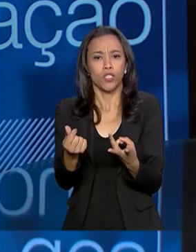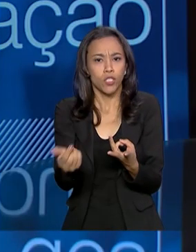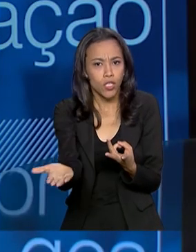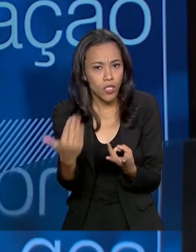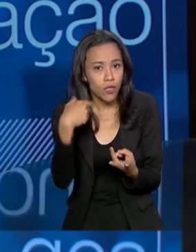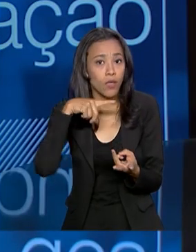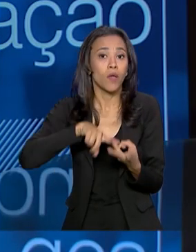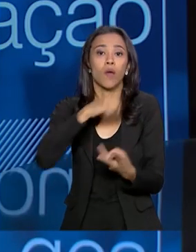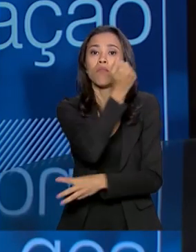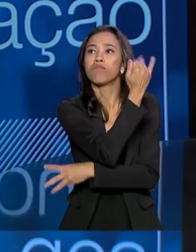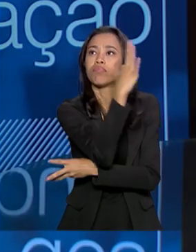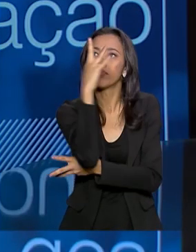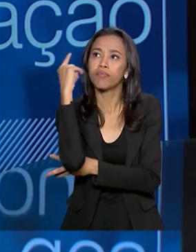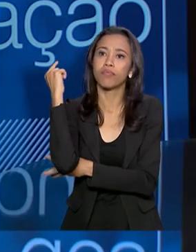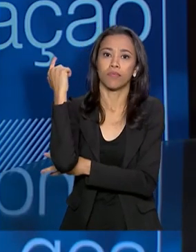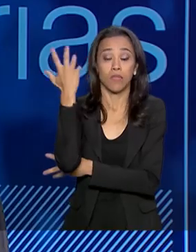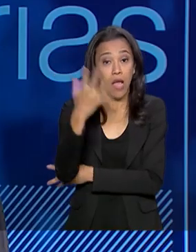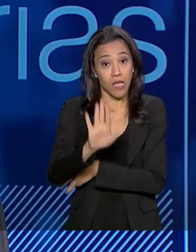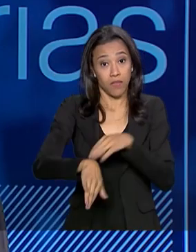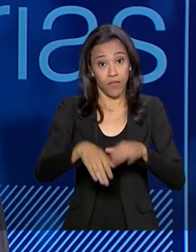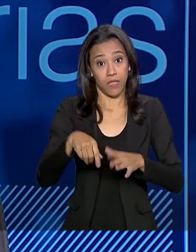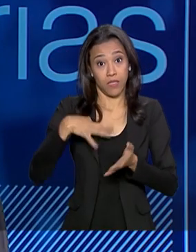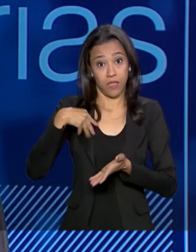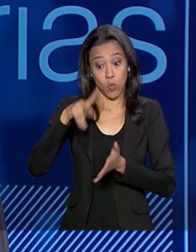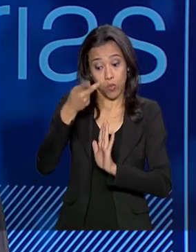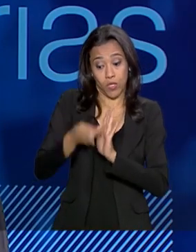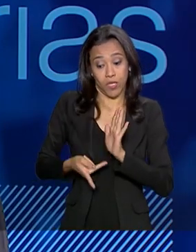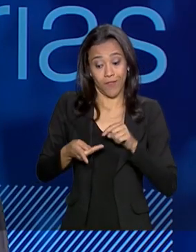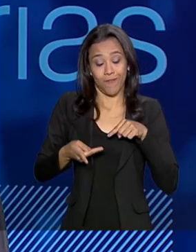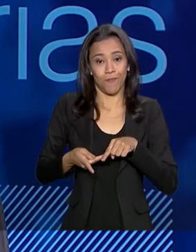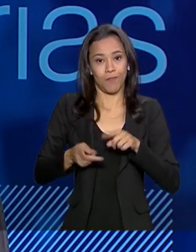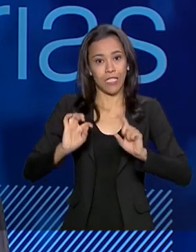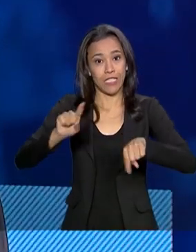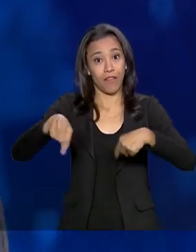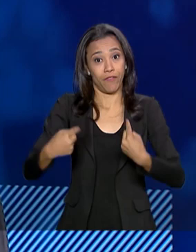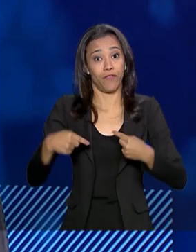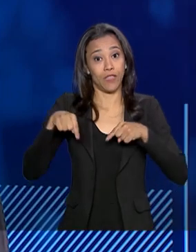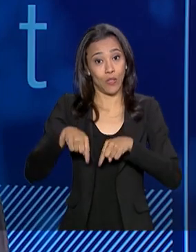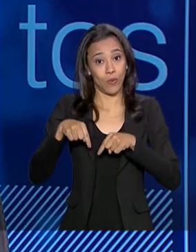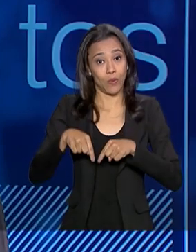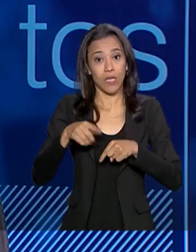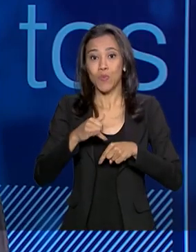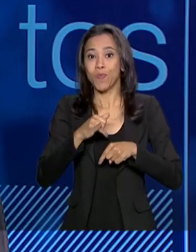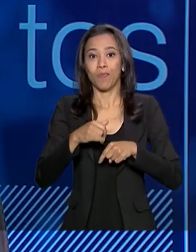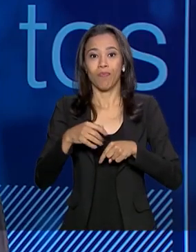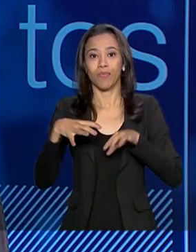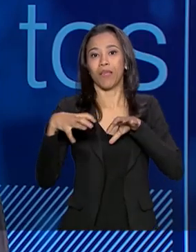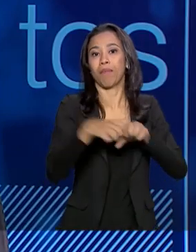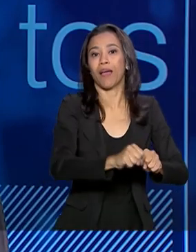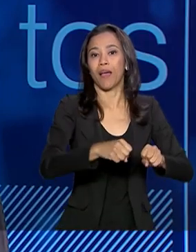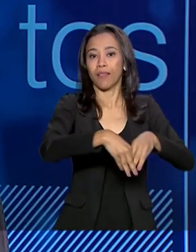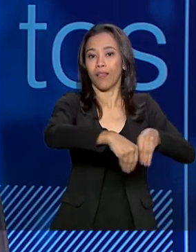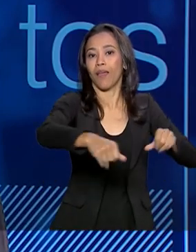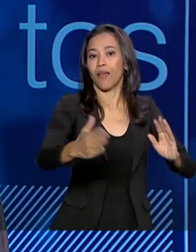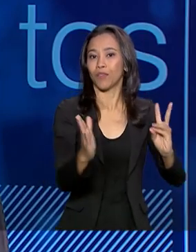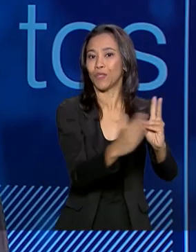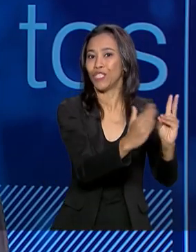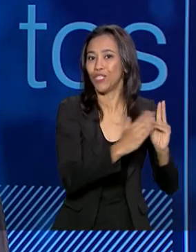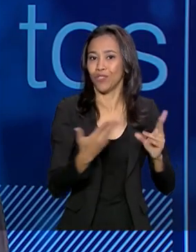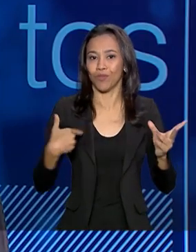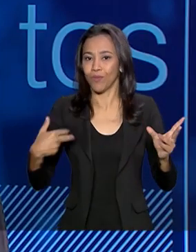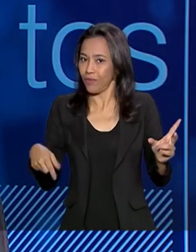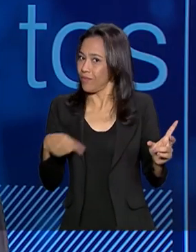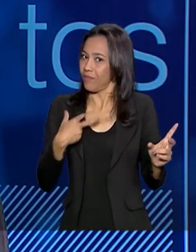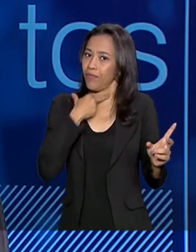ambiental, ou seja, muitas vezes o empreendimento tem desafios, está passando por uma reserva indígena, está passando por uma área protegida, como